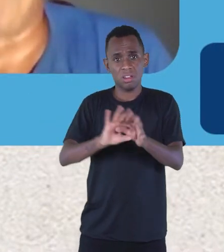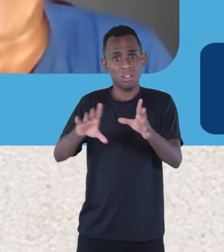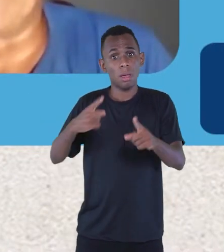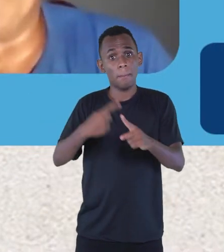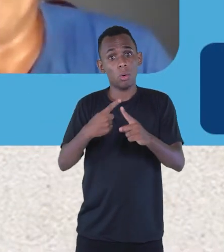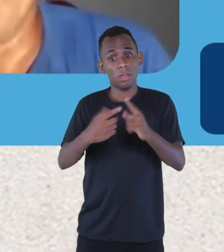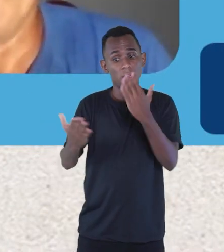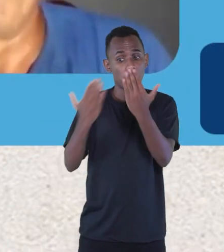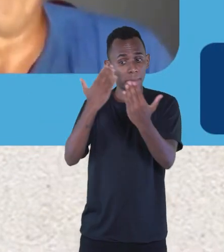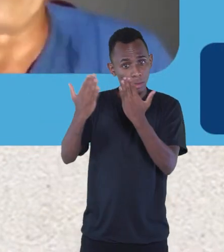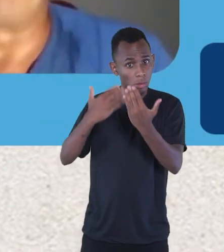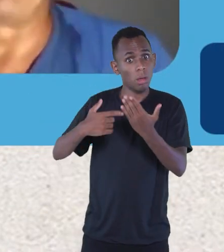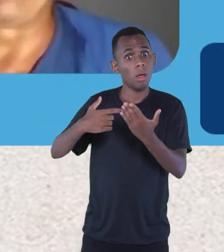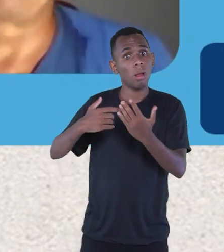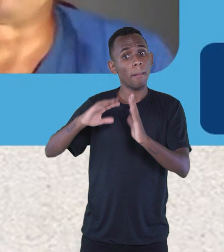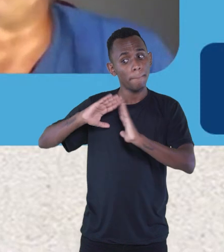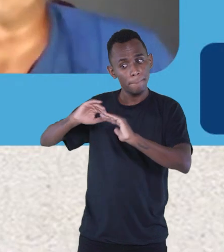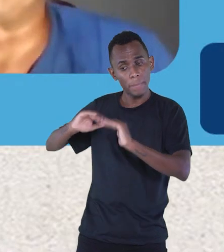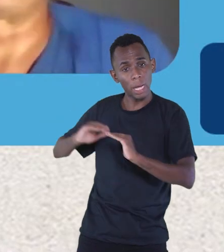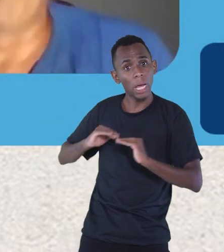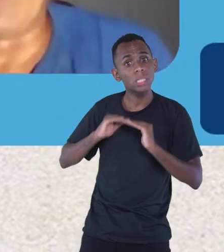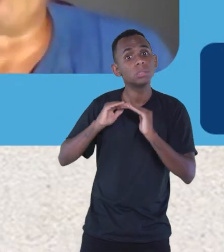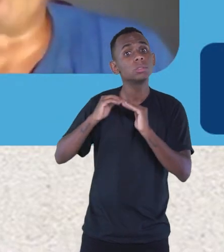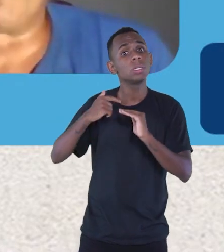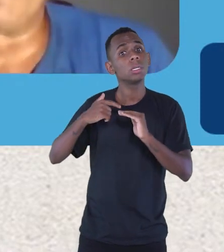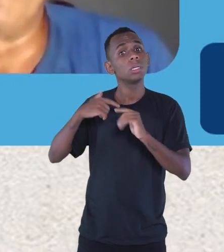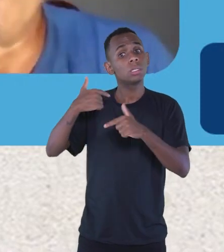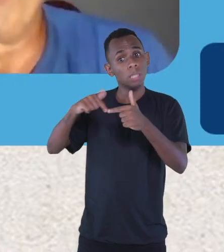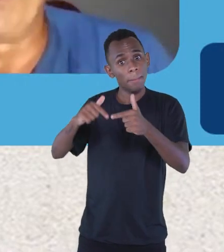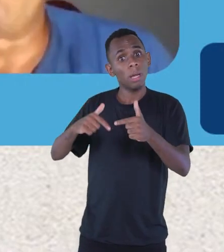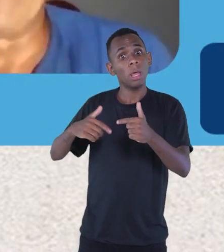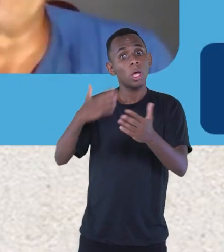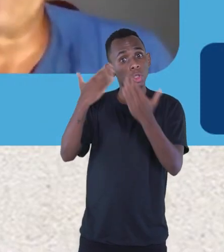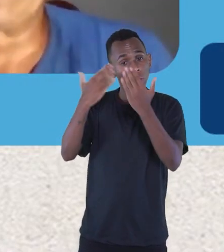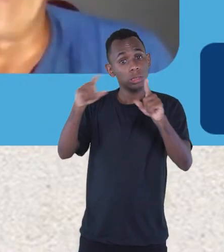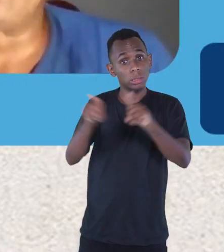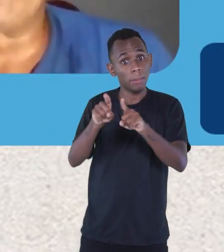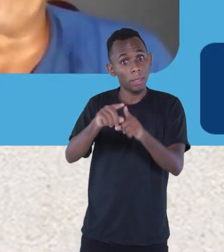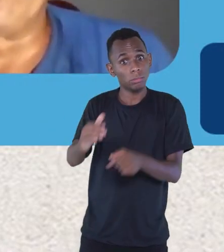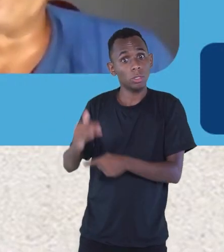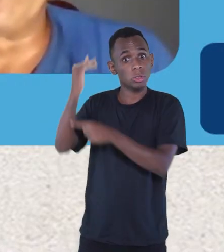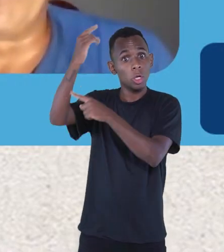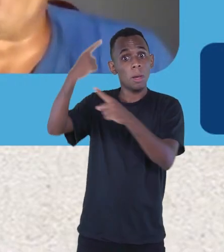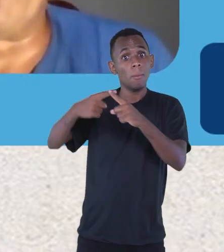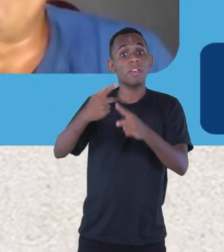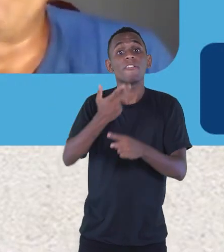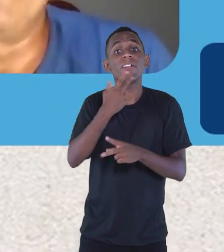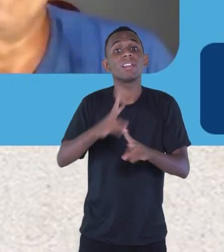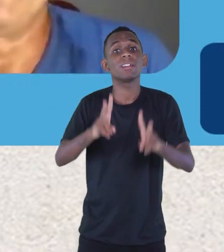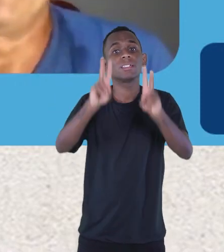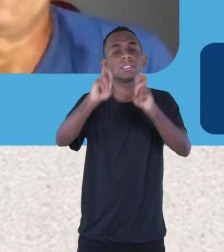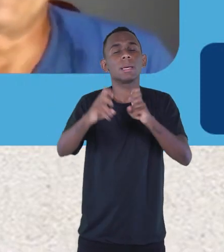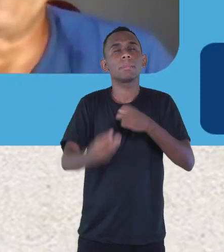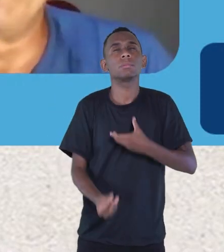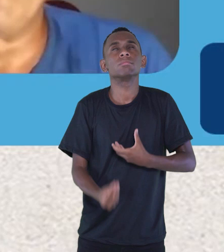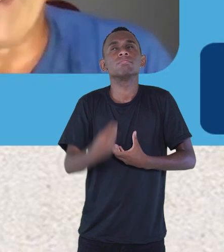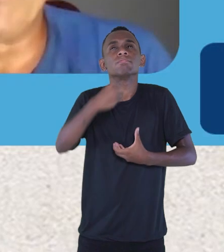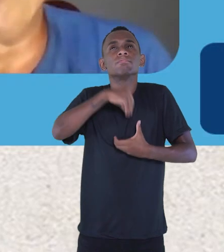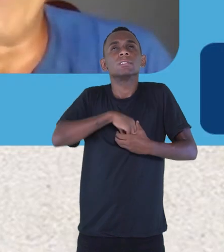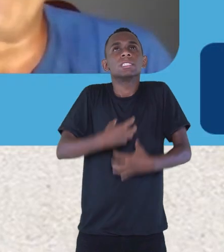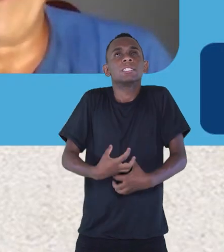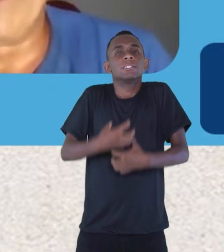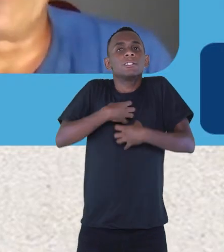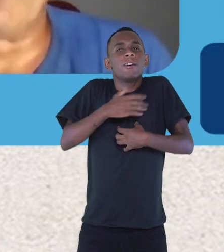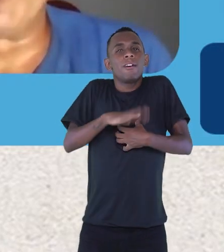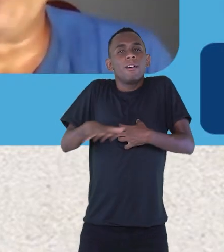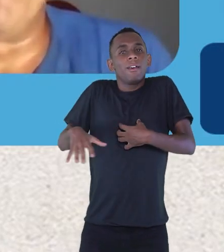psicólogos me pedem para trabalhar com adolescentes e com adultos. Porque ele fala do resgate da criança interior. Esse livro